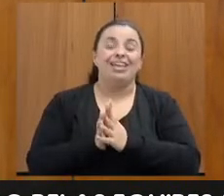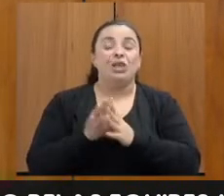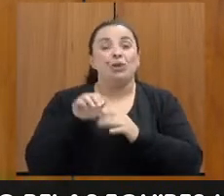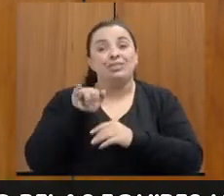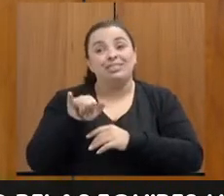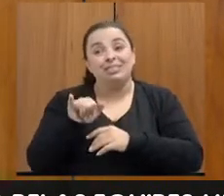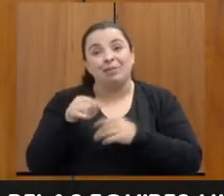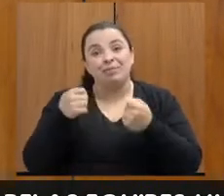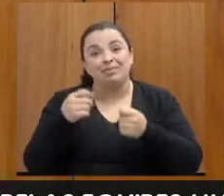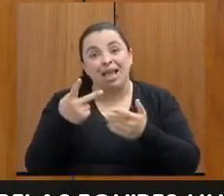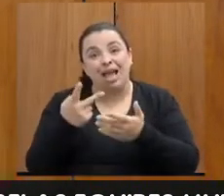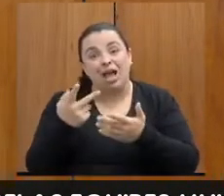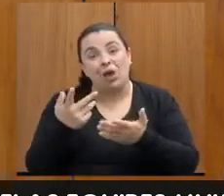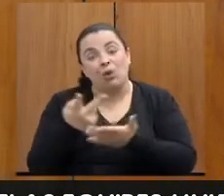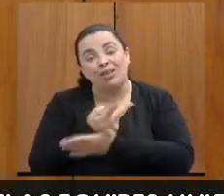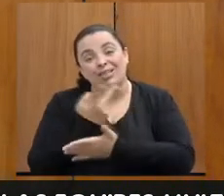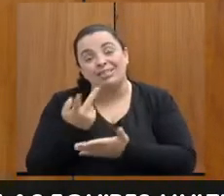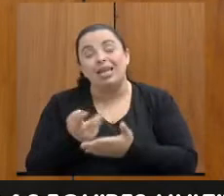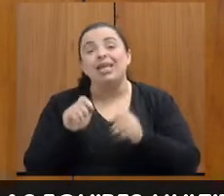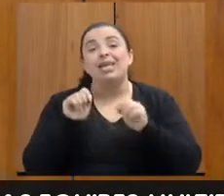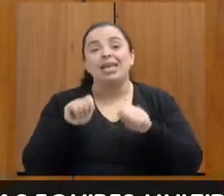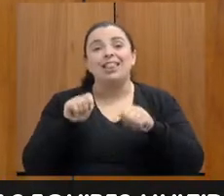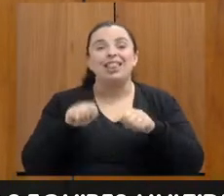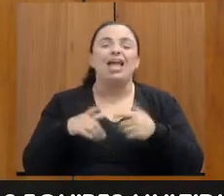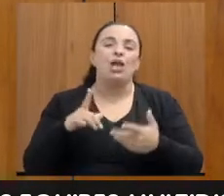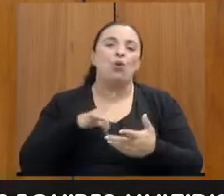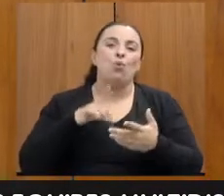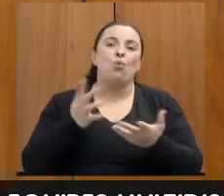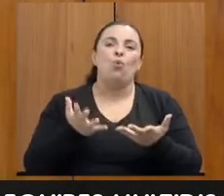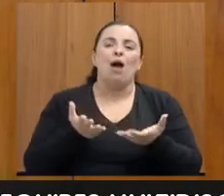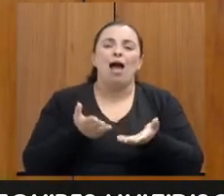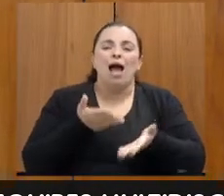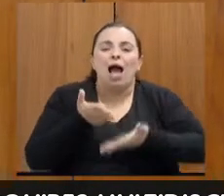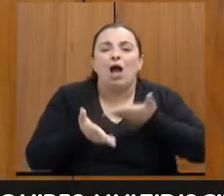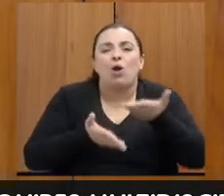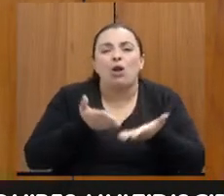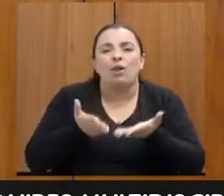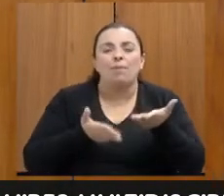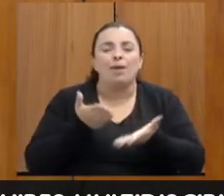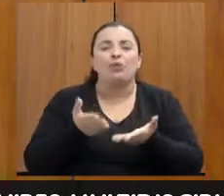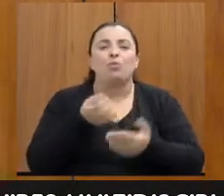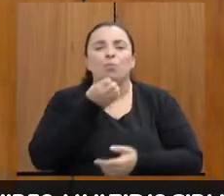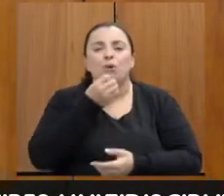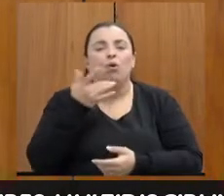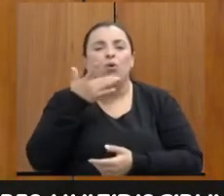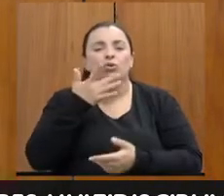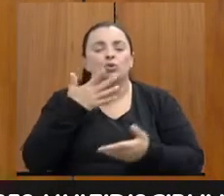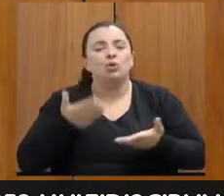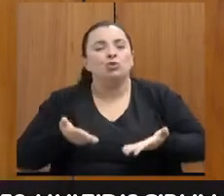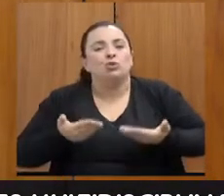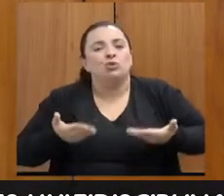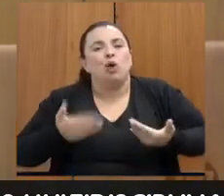chegar à necessidade, possam ser também acolhidas assim, como eu me sinto aqui também com você, viu, Carla? Muito obrigada pela presença.